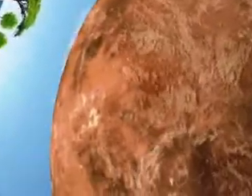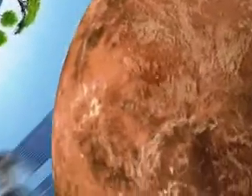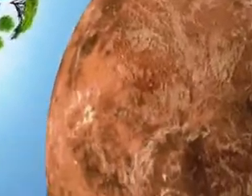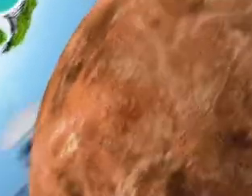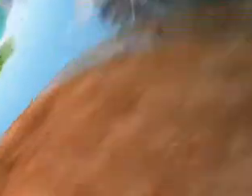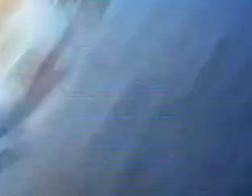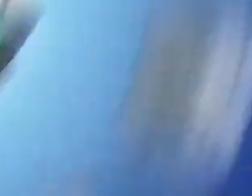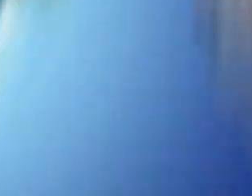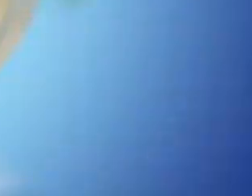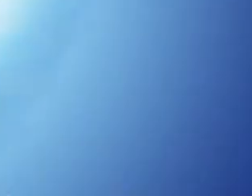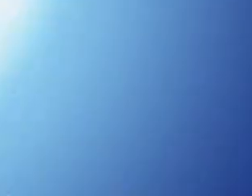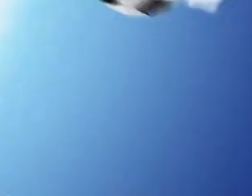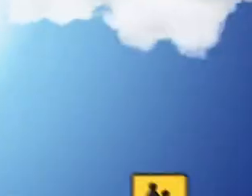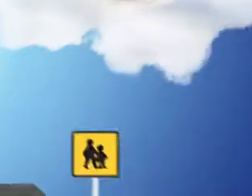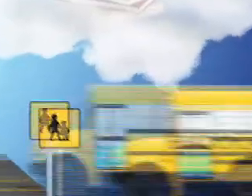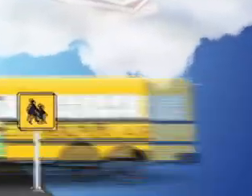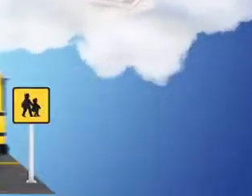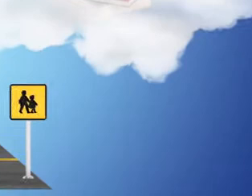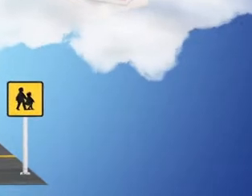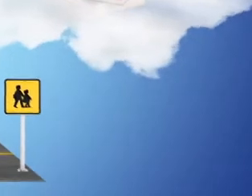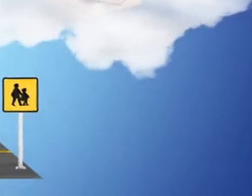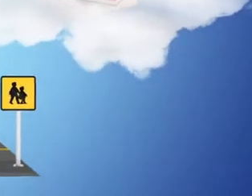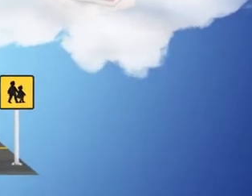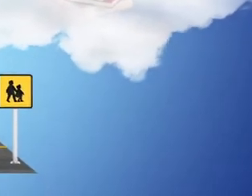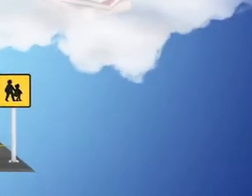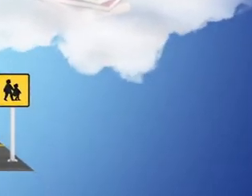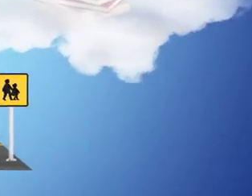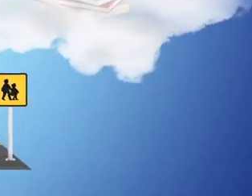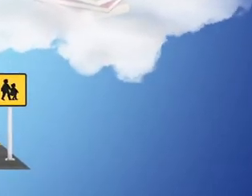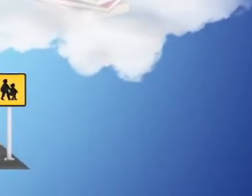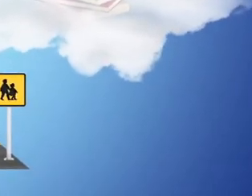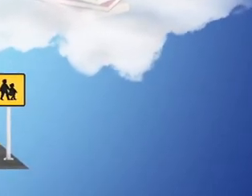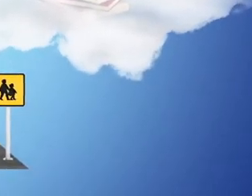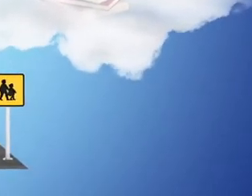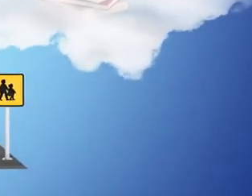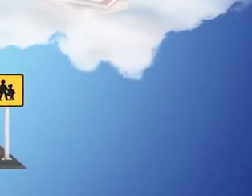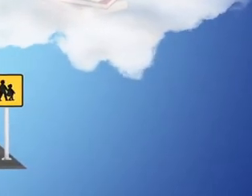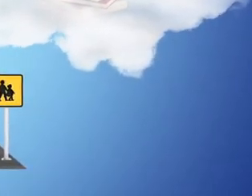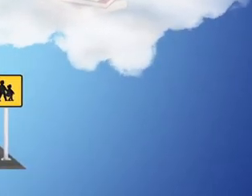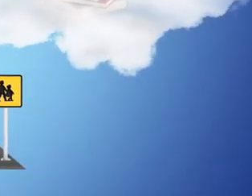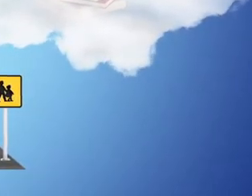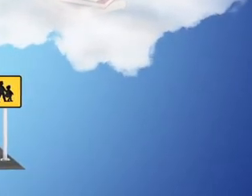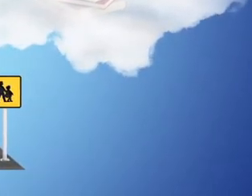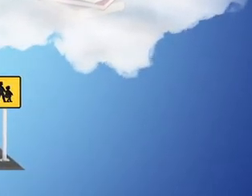Fiquem com Deus e um abraço.